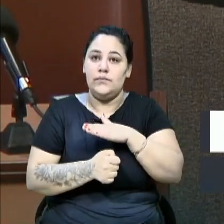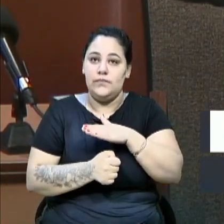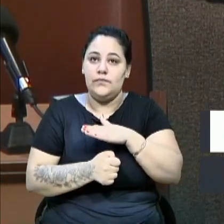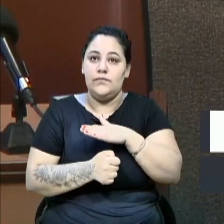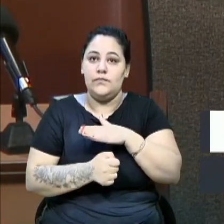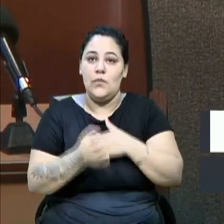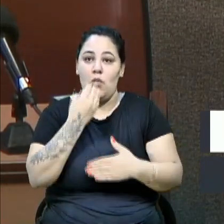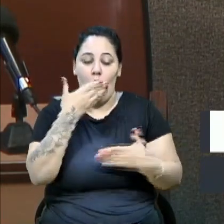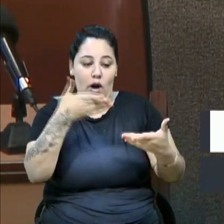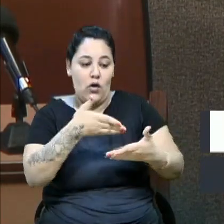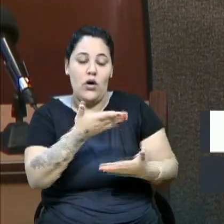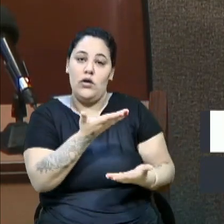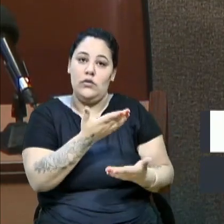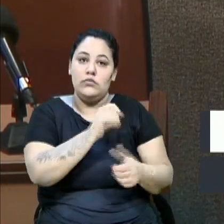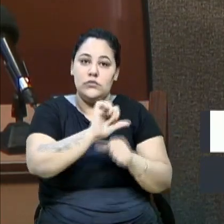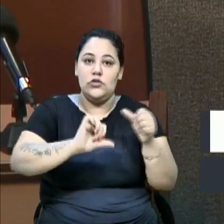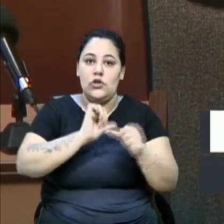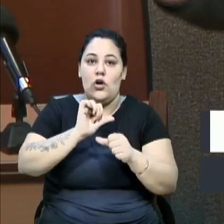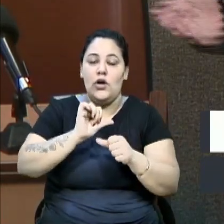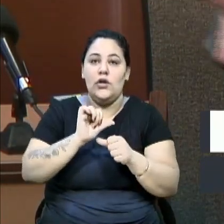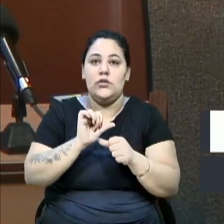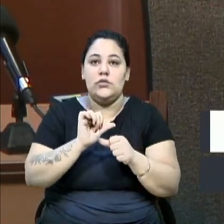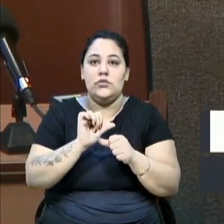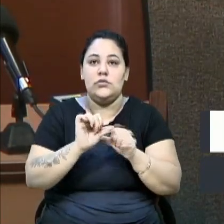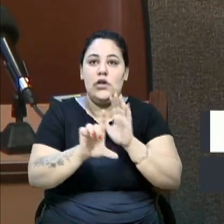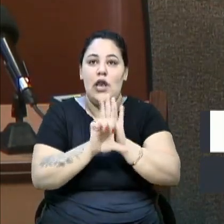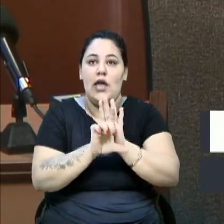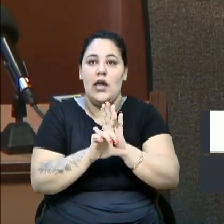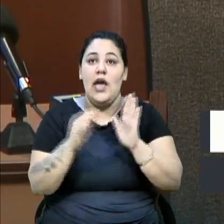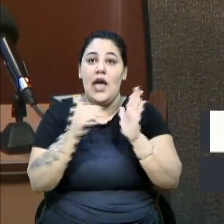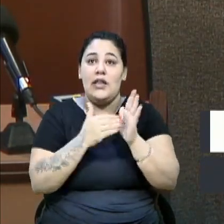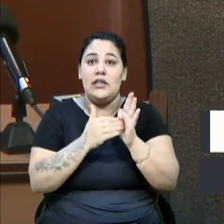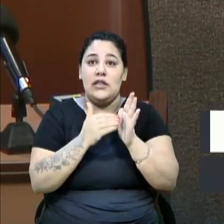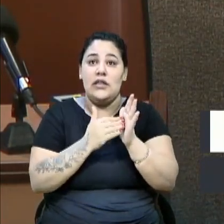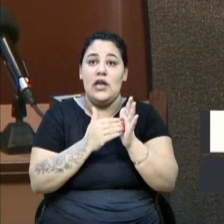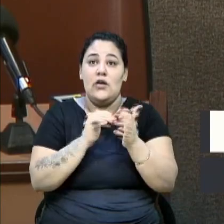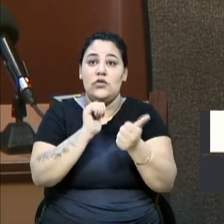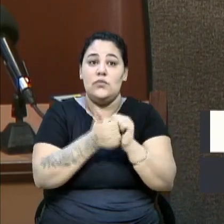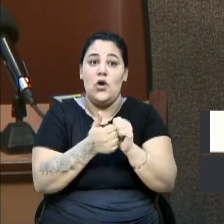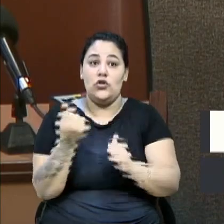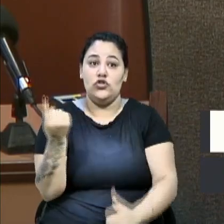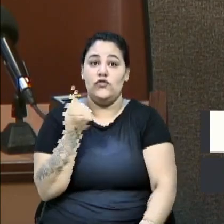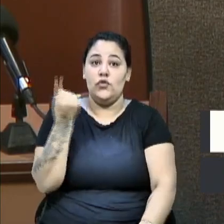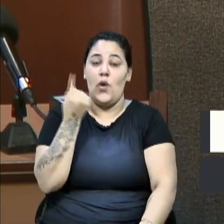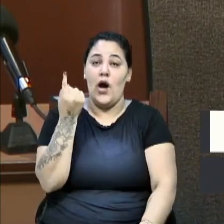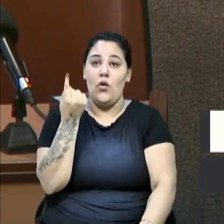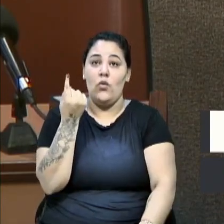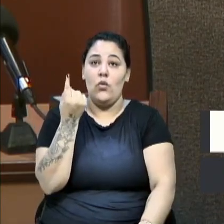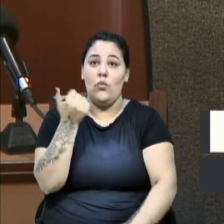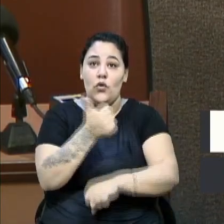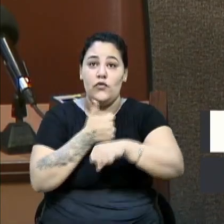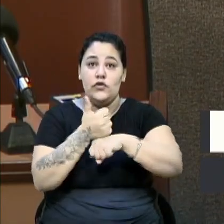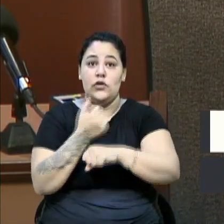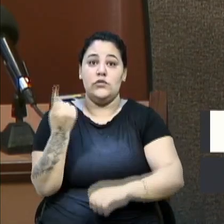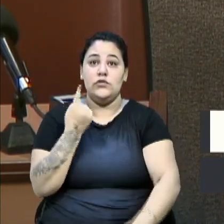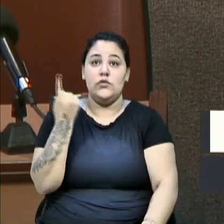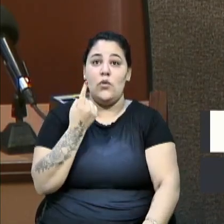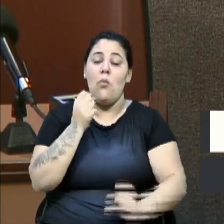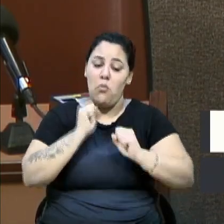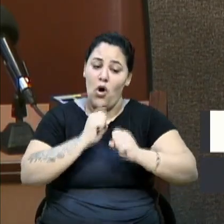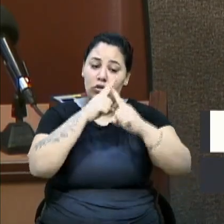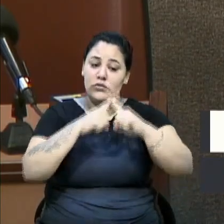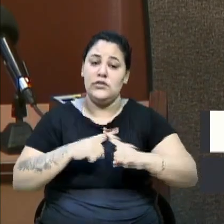Bom, agora com essa mudança, secretário, até no esporte individual, quer dizer, um atleta individual pode disputar uma competição e ter esse